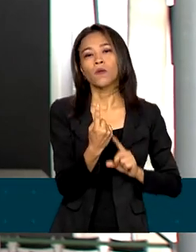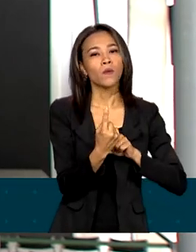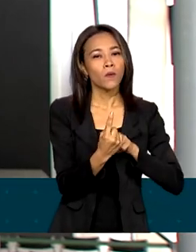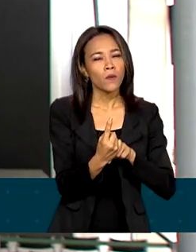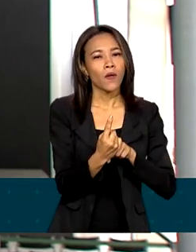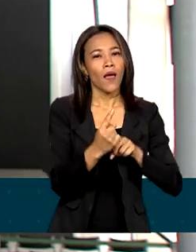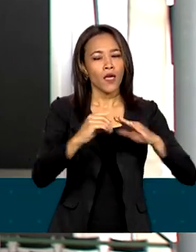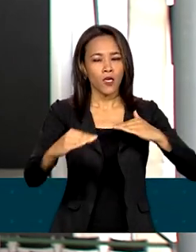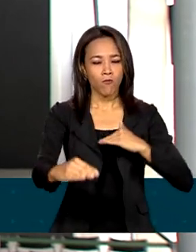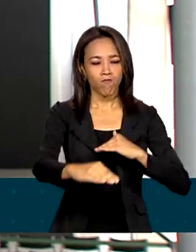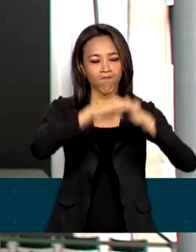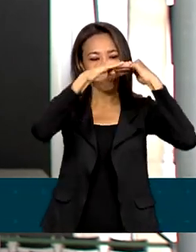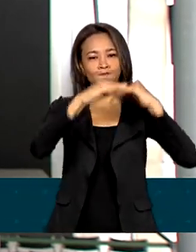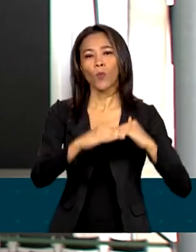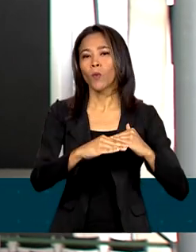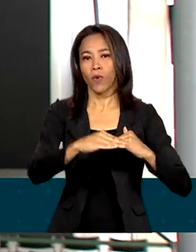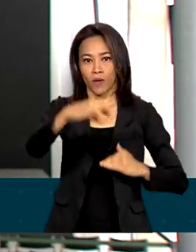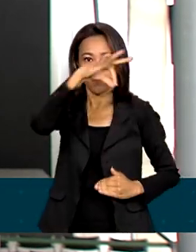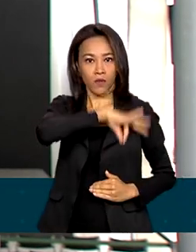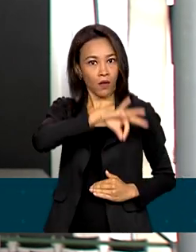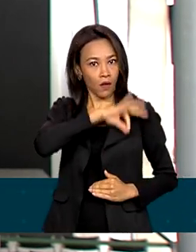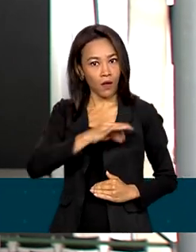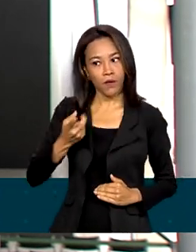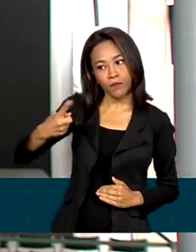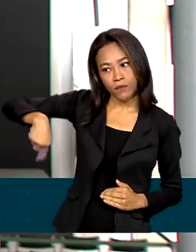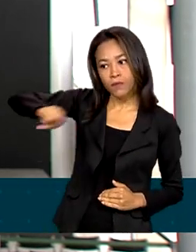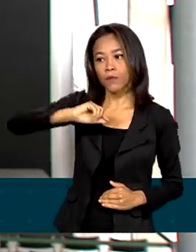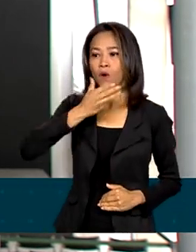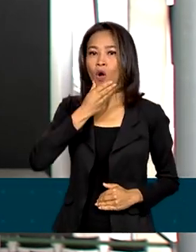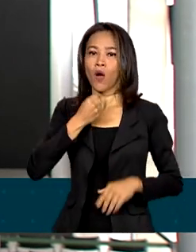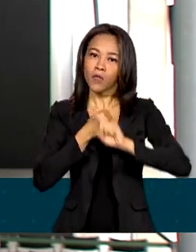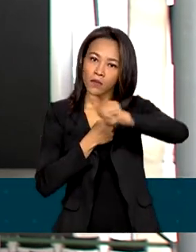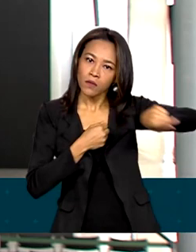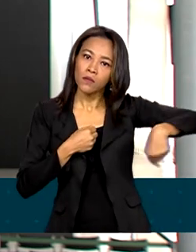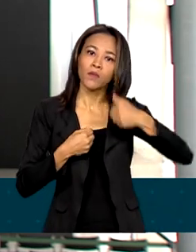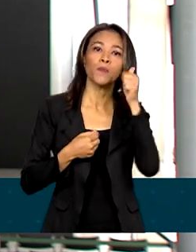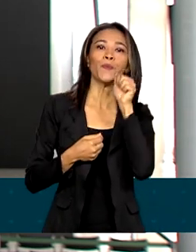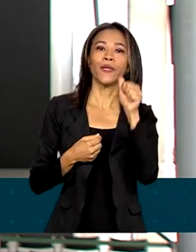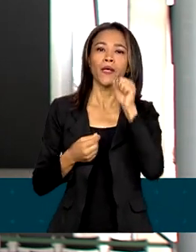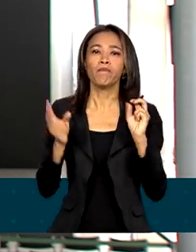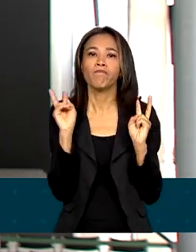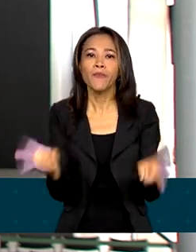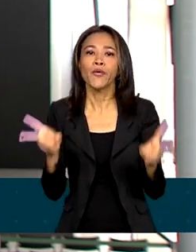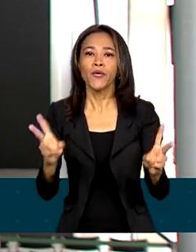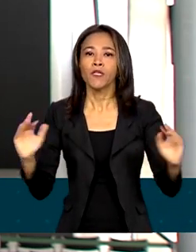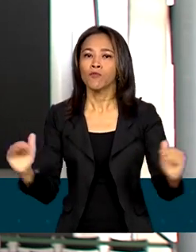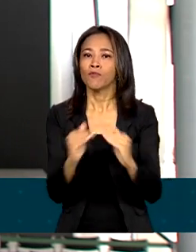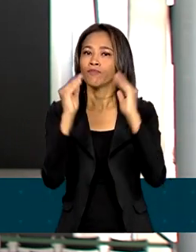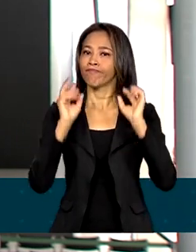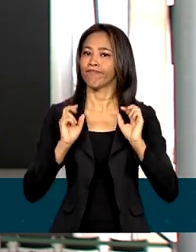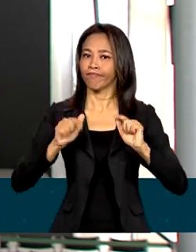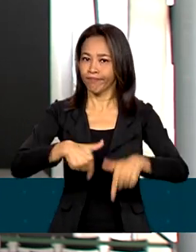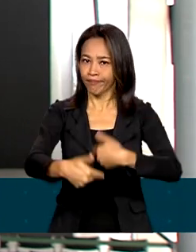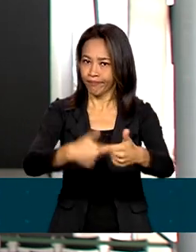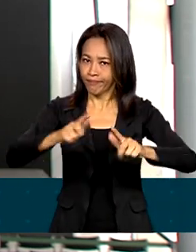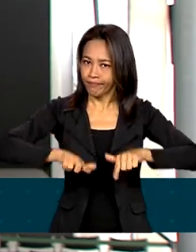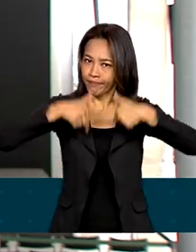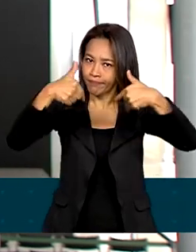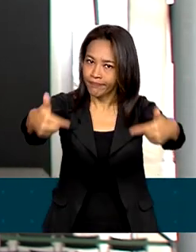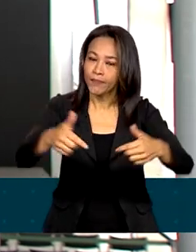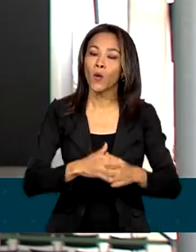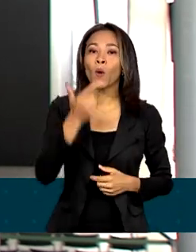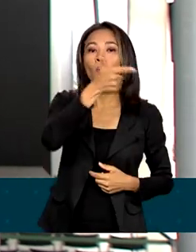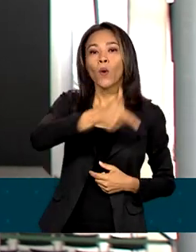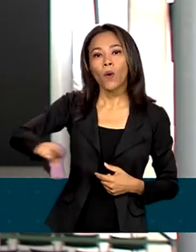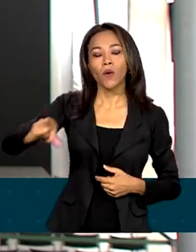equiparação salarial entre homens e mulheres que exercem a mesma função. Outra ação do governo será a recriação